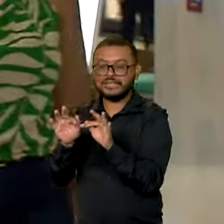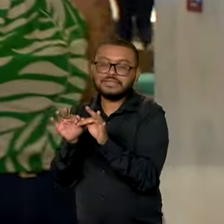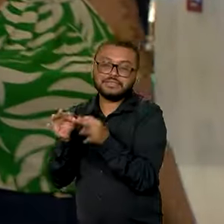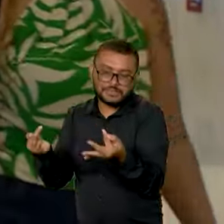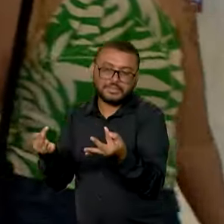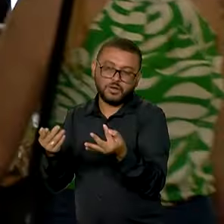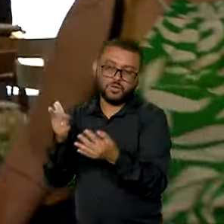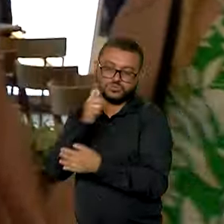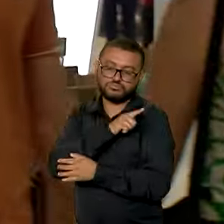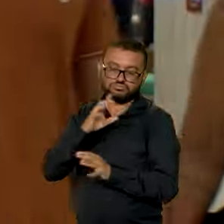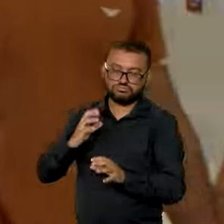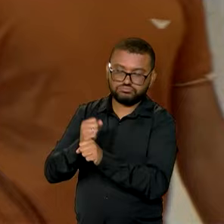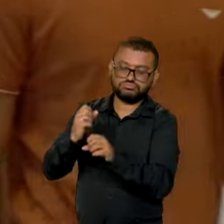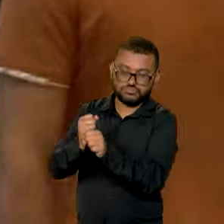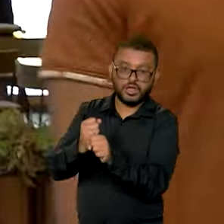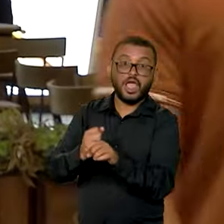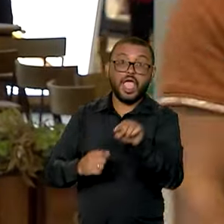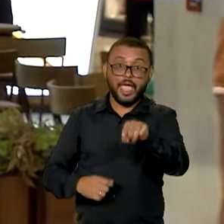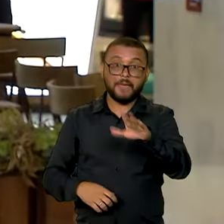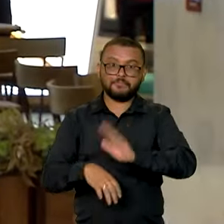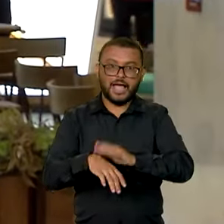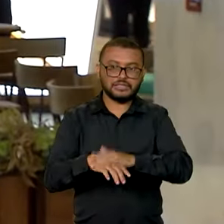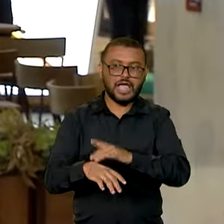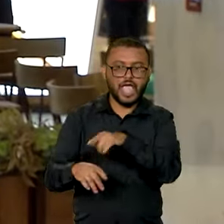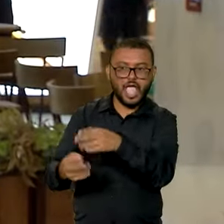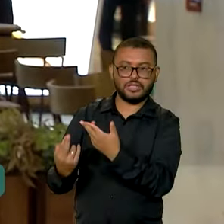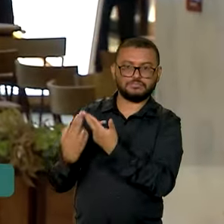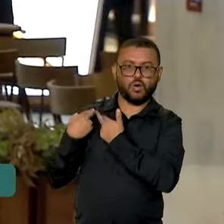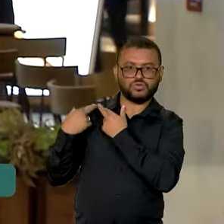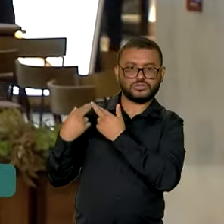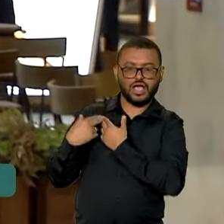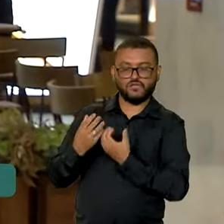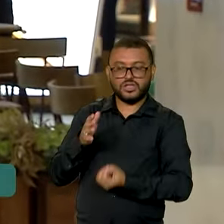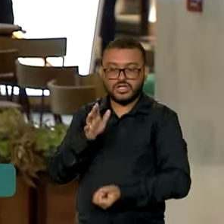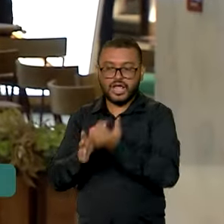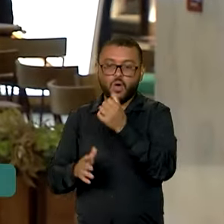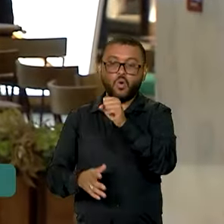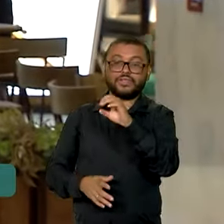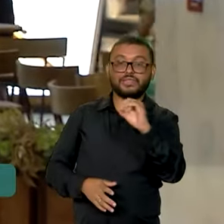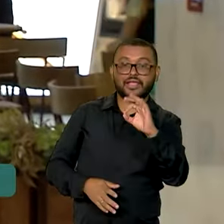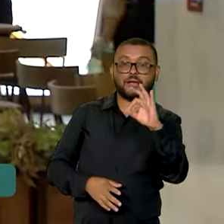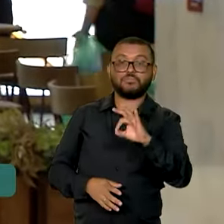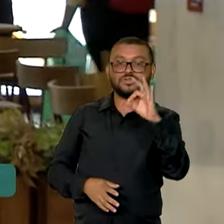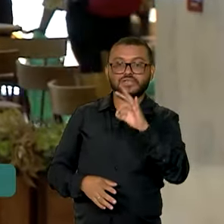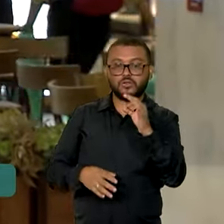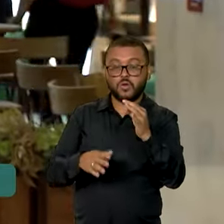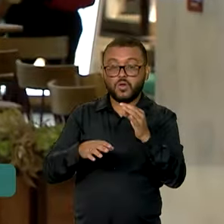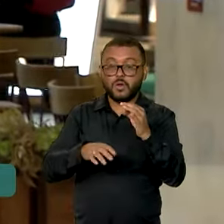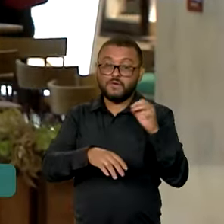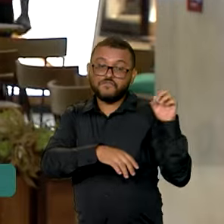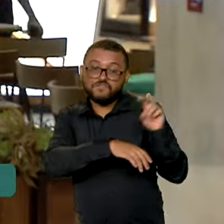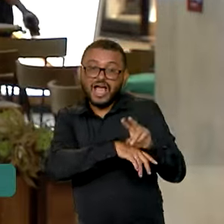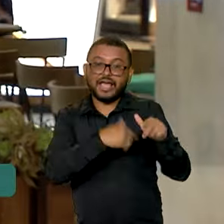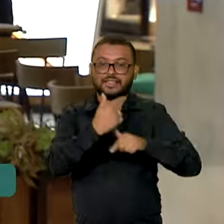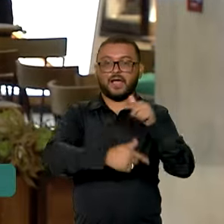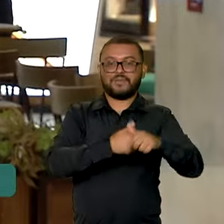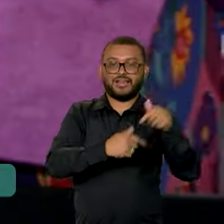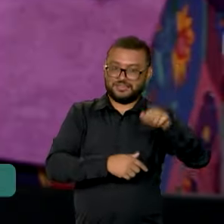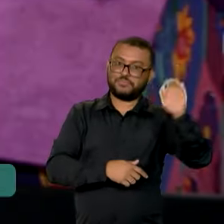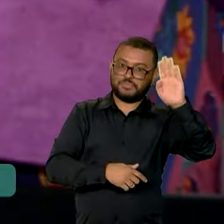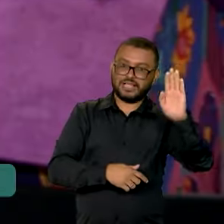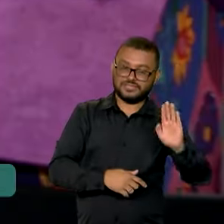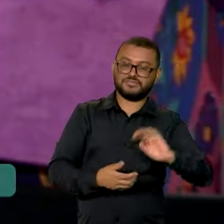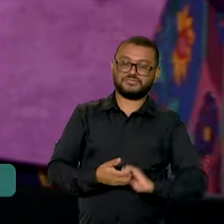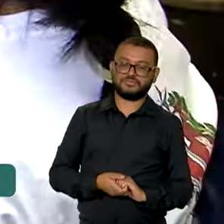pequeno porte. Esses negócios também foram responsáveis por 80% das novas vagas de trabalho criadas no país.